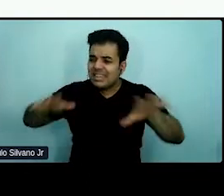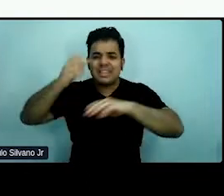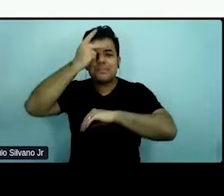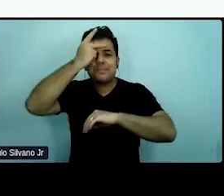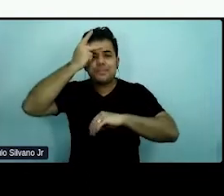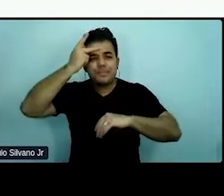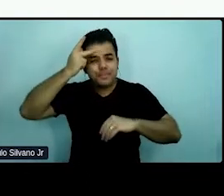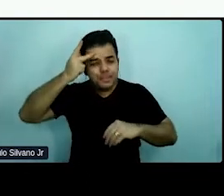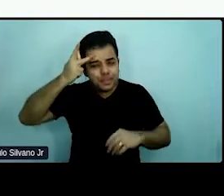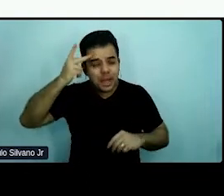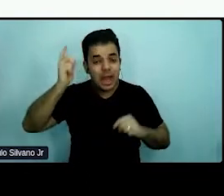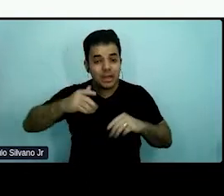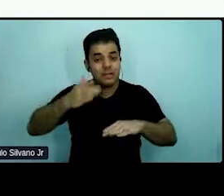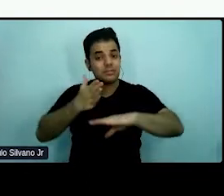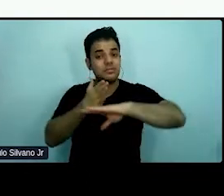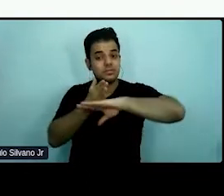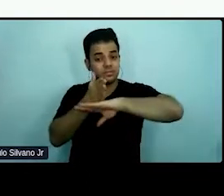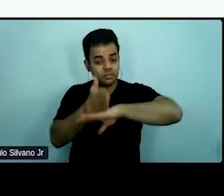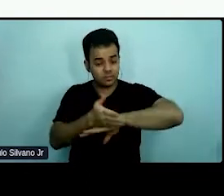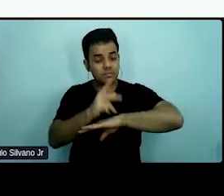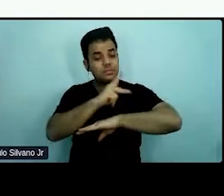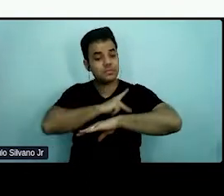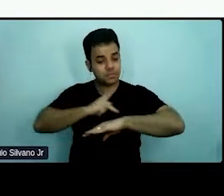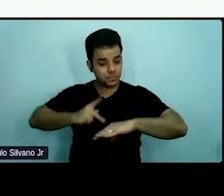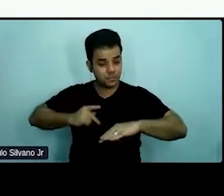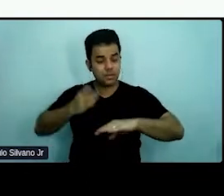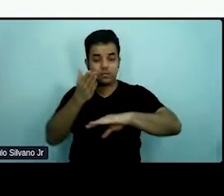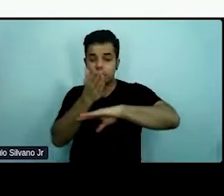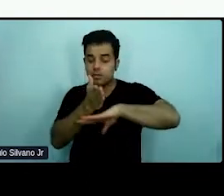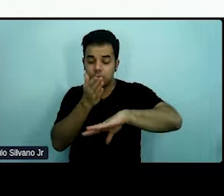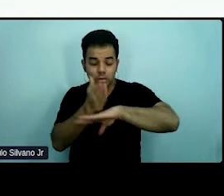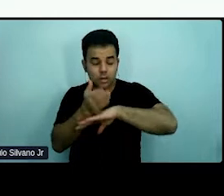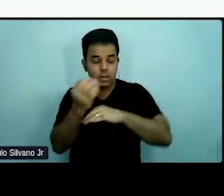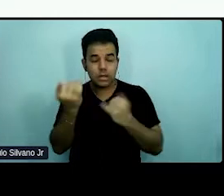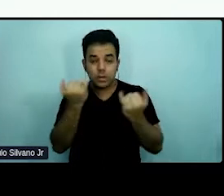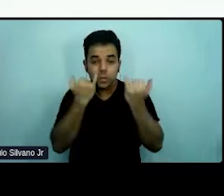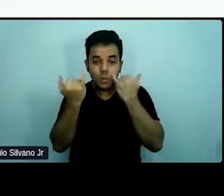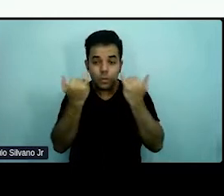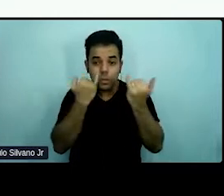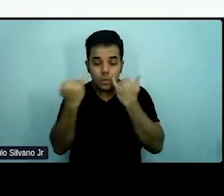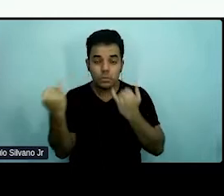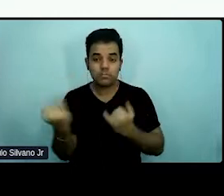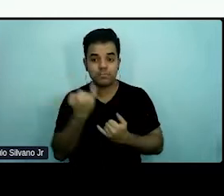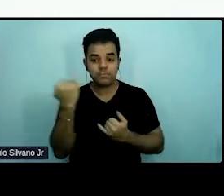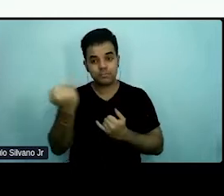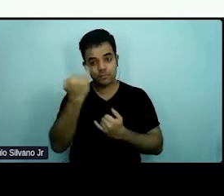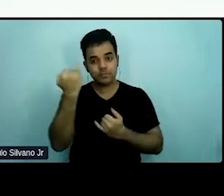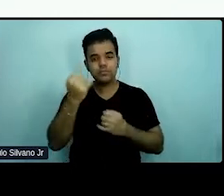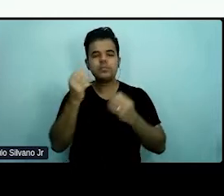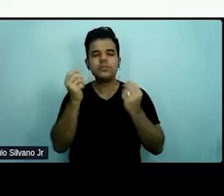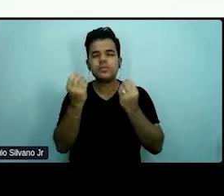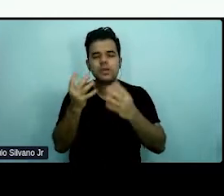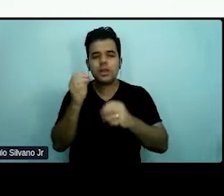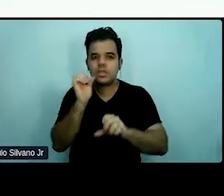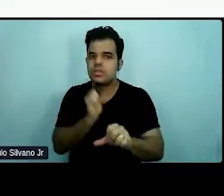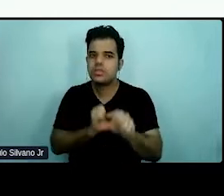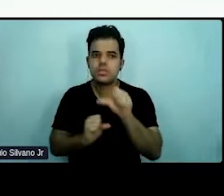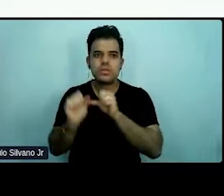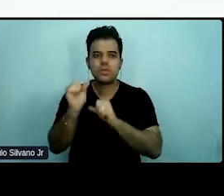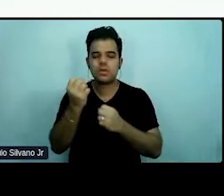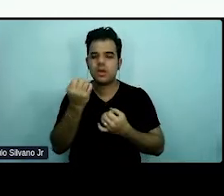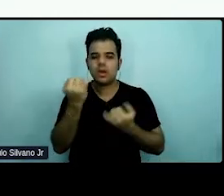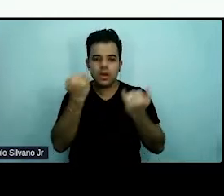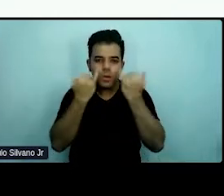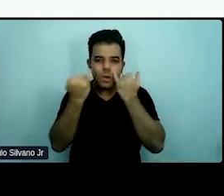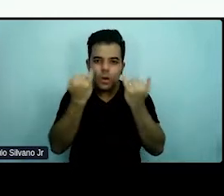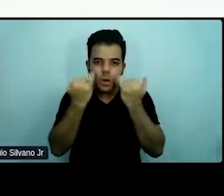acesso público a informações relevantes, de tornar a informação mais acessível,